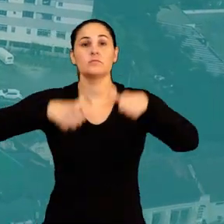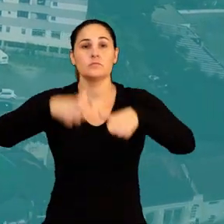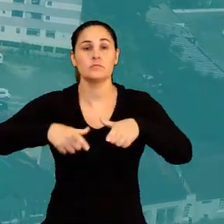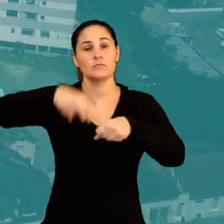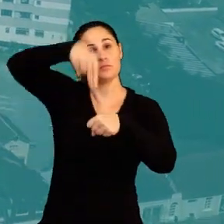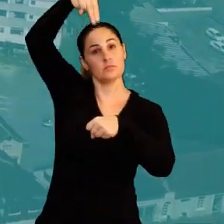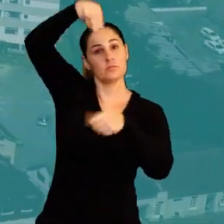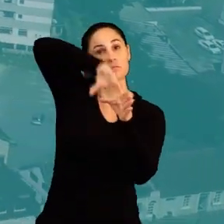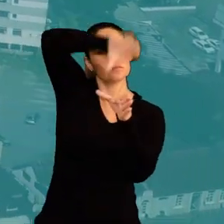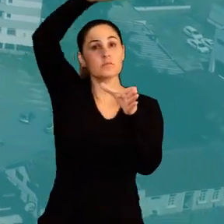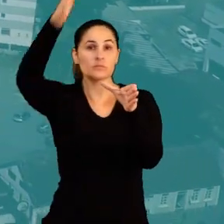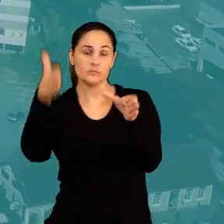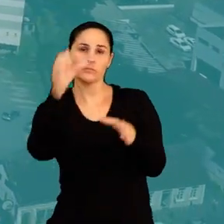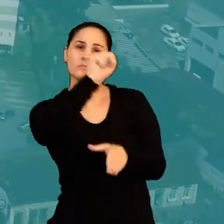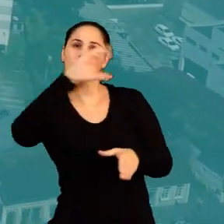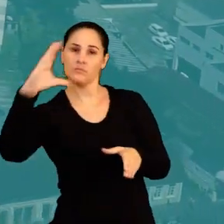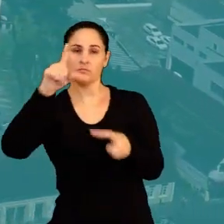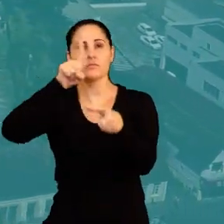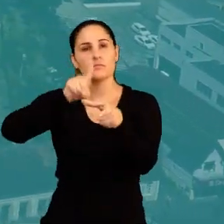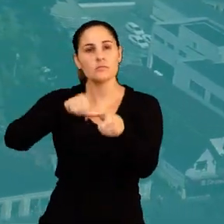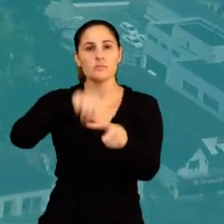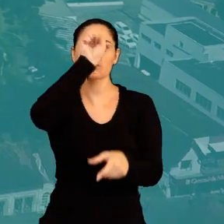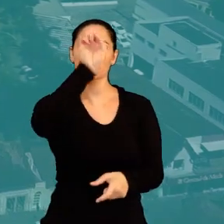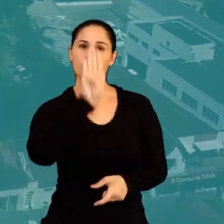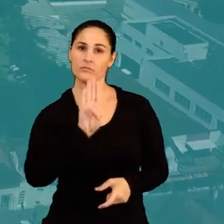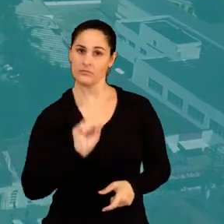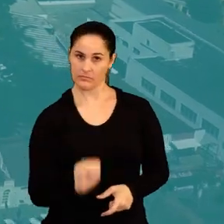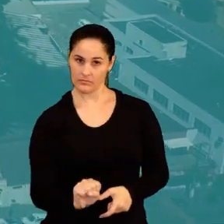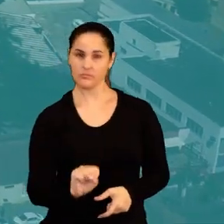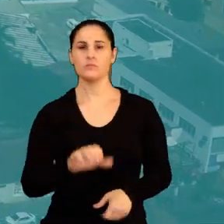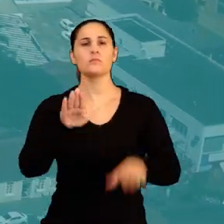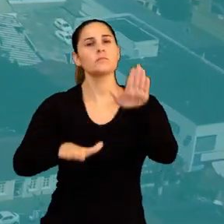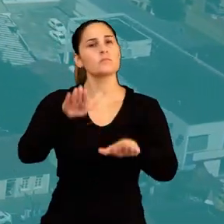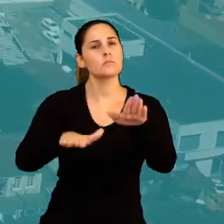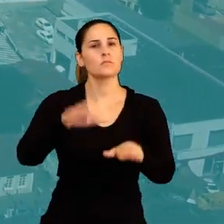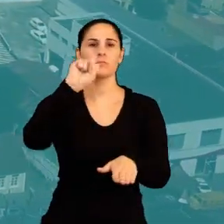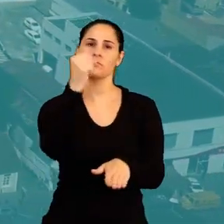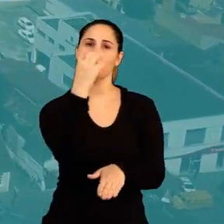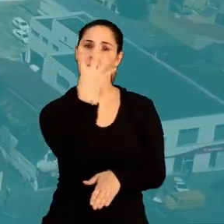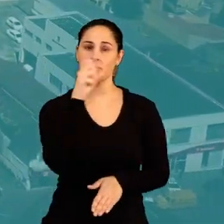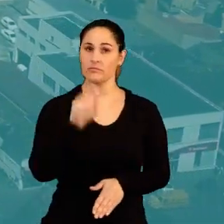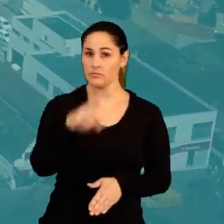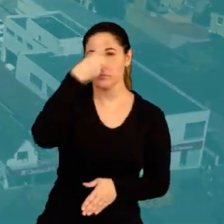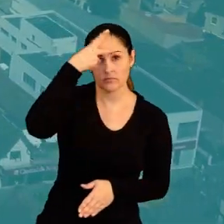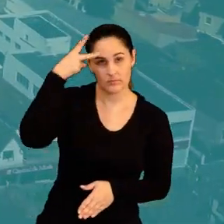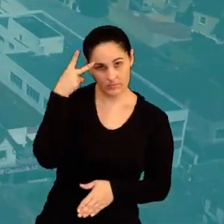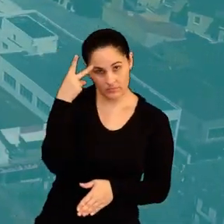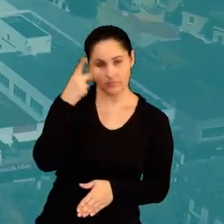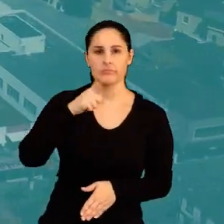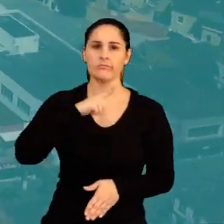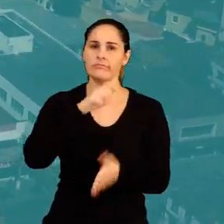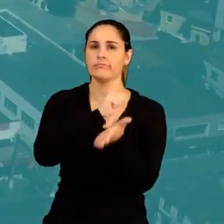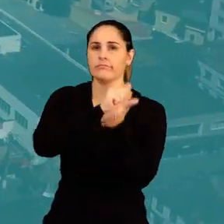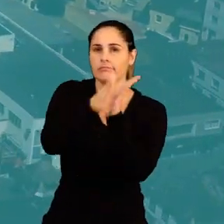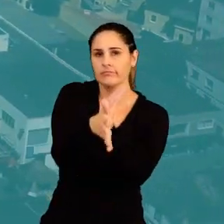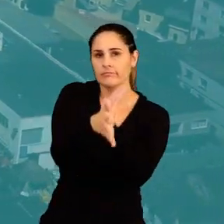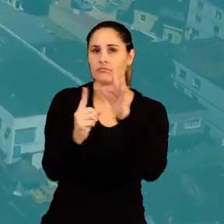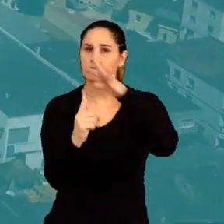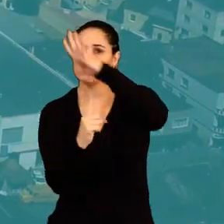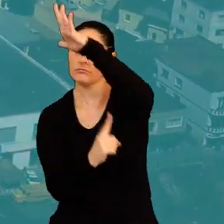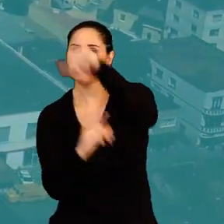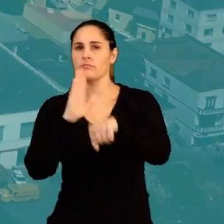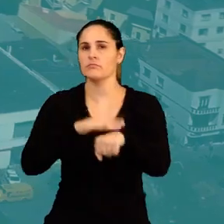Localizada no planalto norte catarinense, a cidade de São Bento do Sul, com aproximadamente 84 mil habitantes, tem a atividade